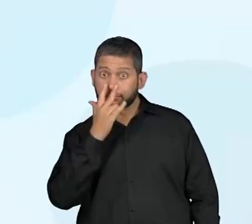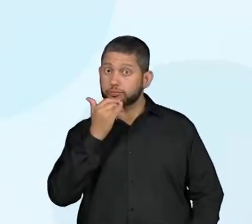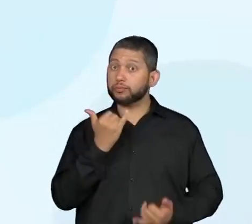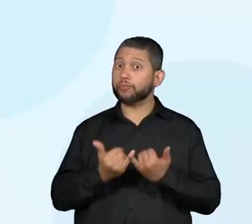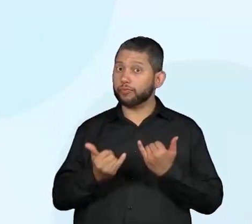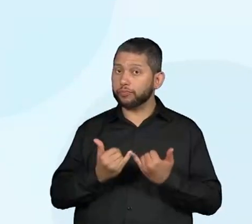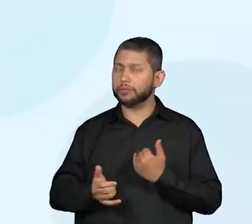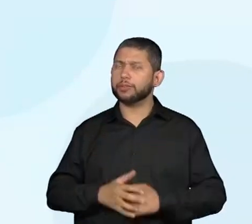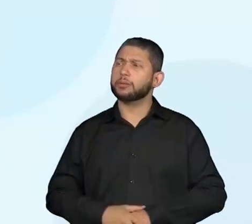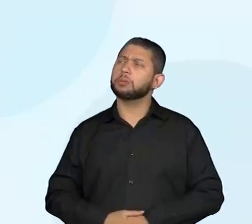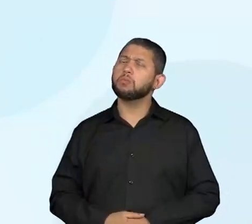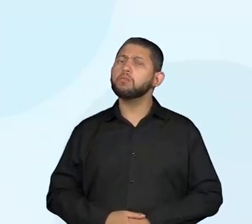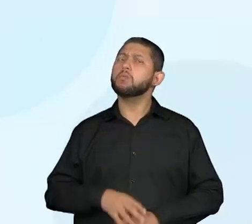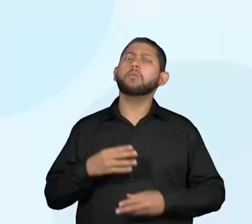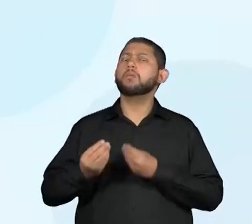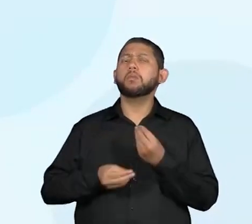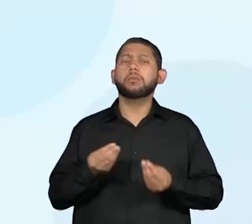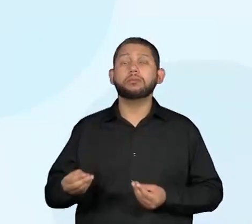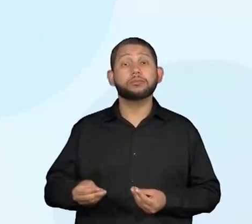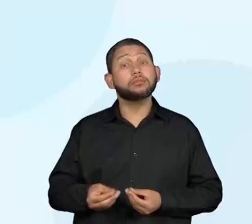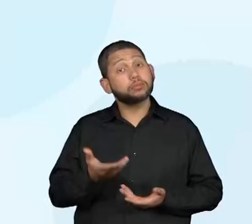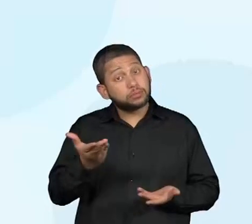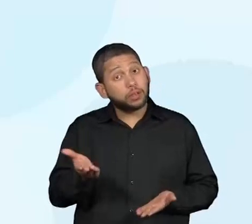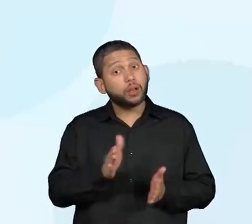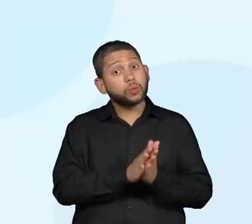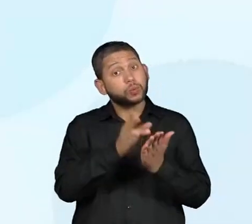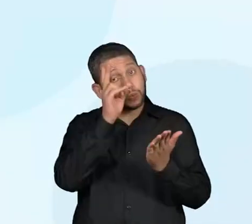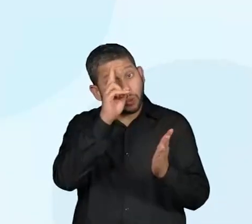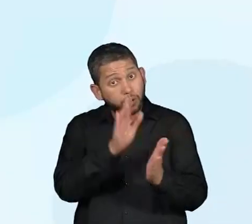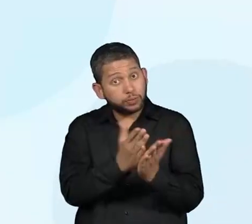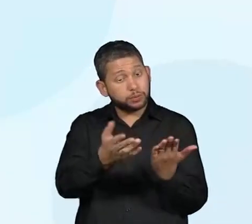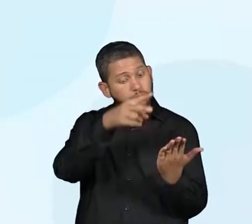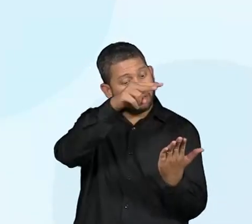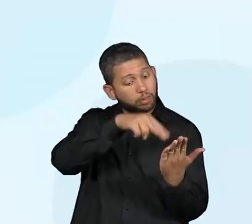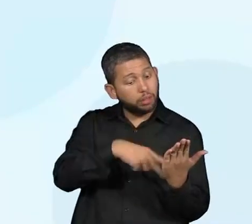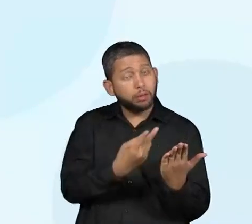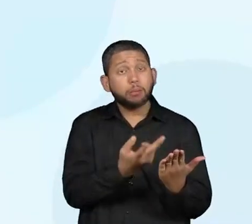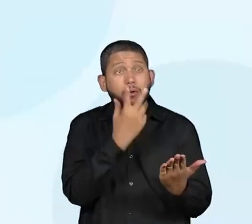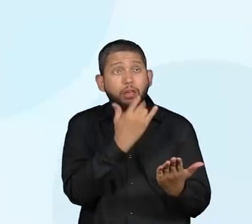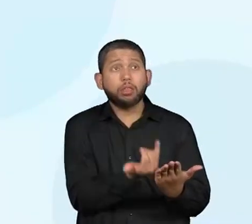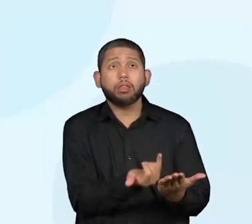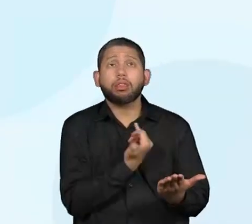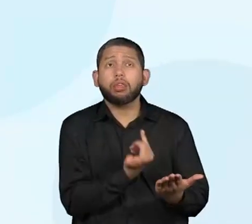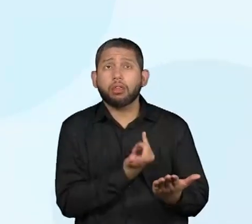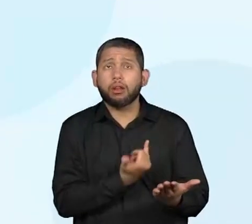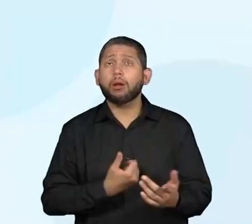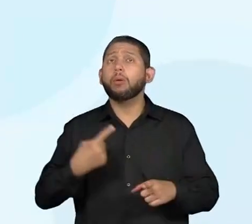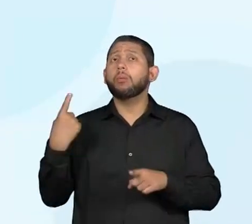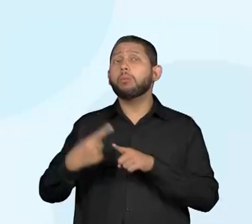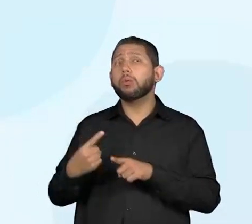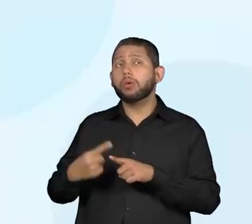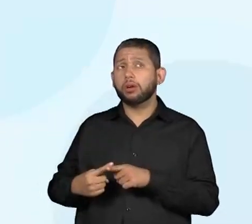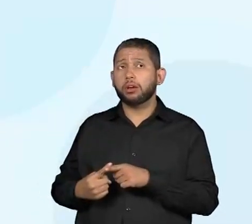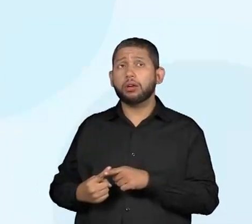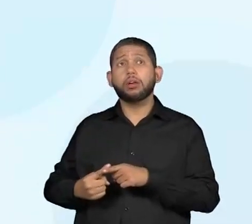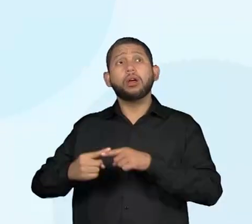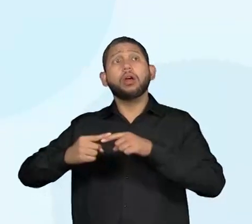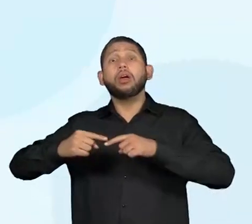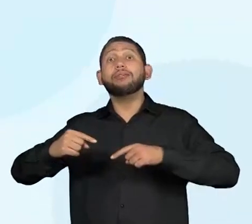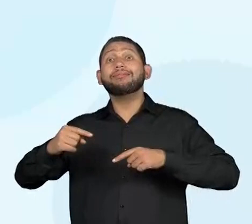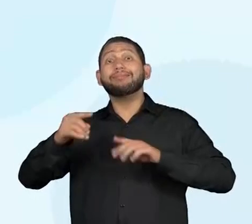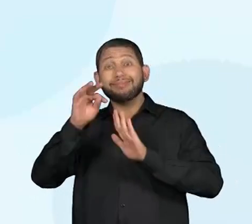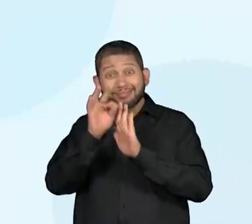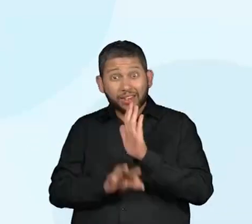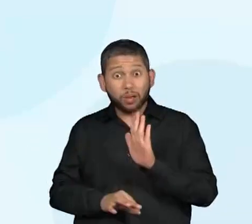que o texto teatral muito se assemelha ao texto narrativo. Uma vez que o mesmo se constitui